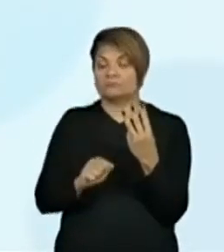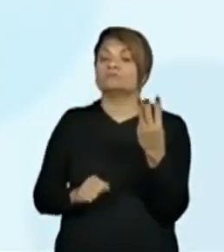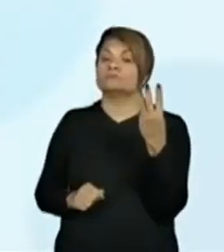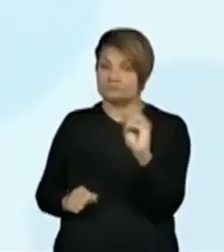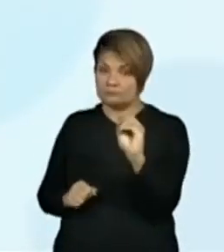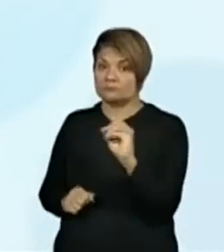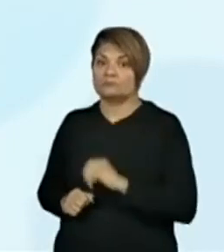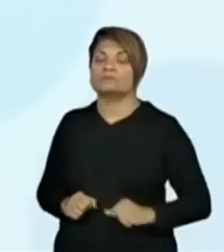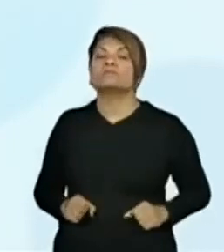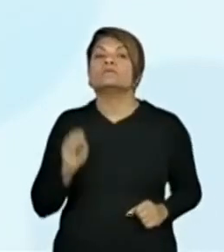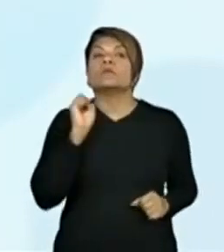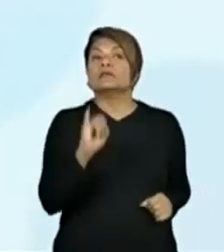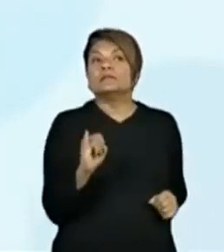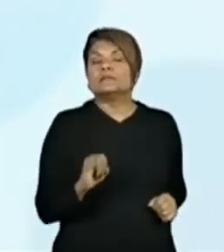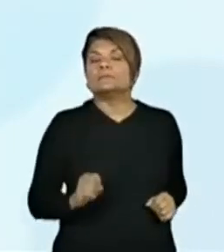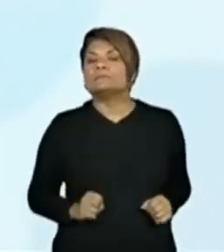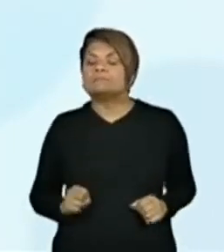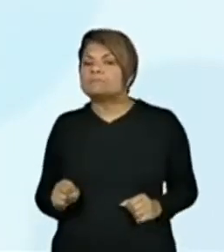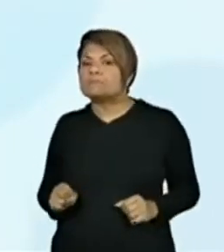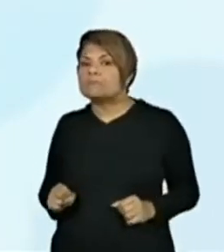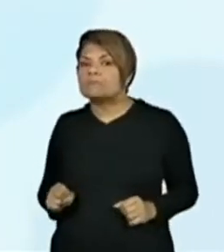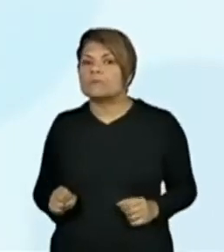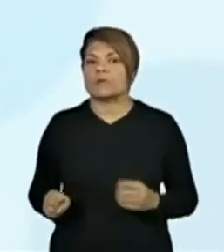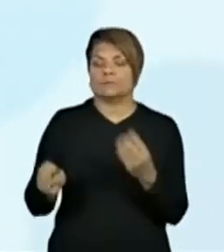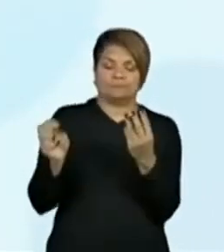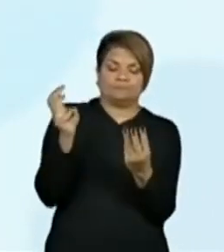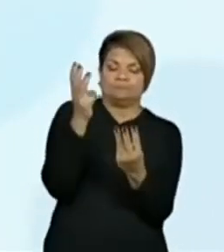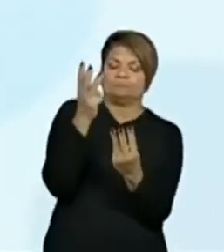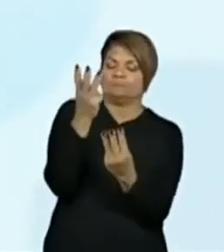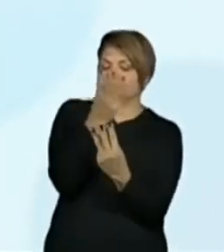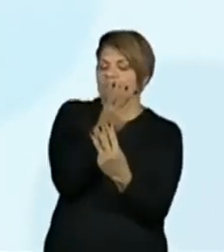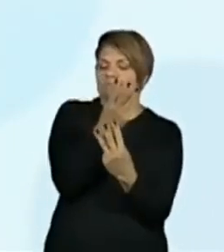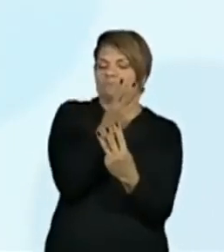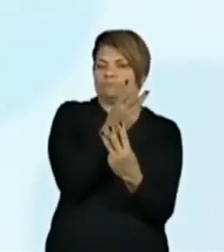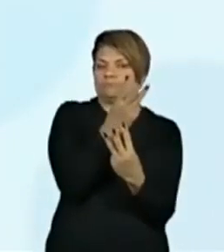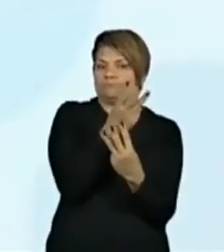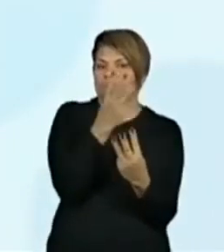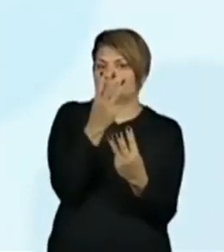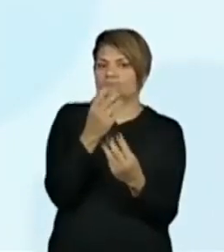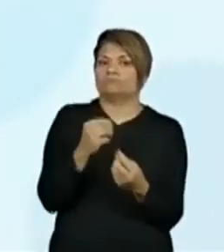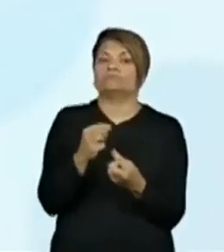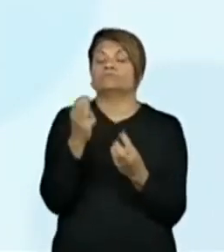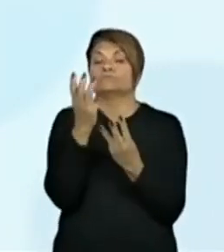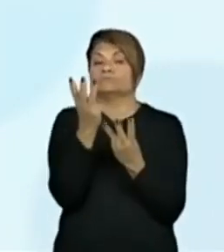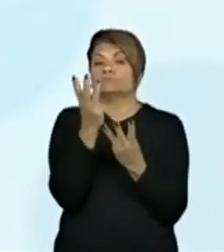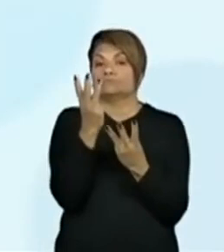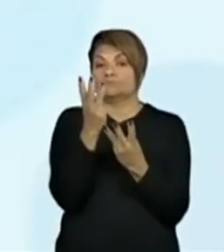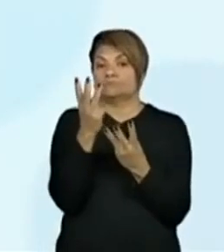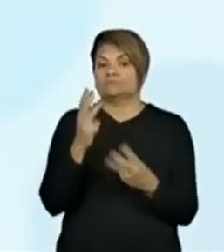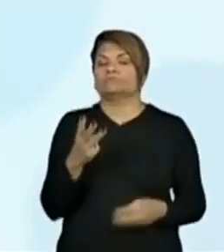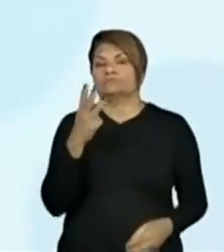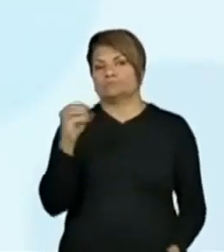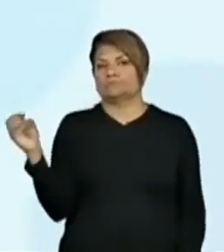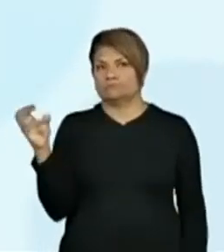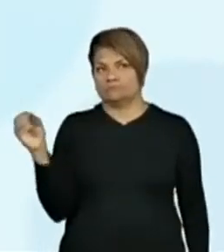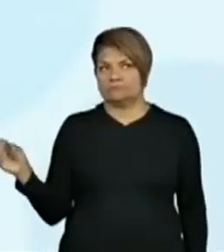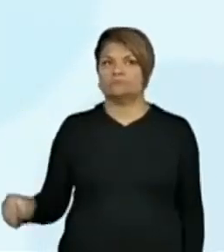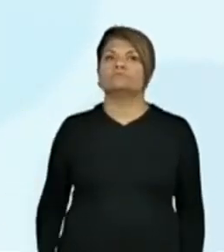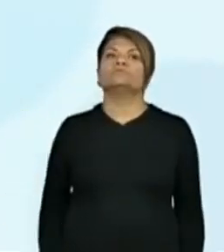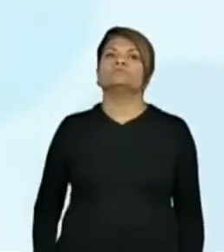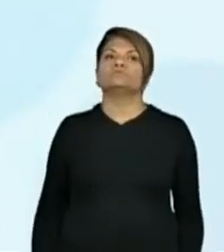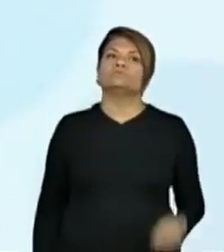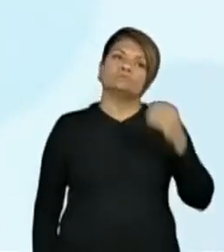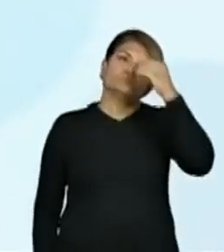colocar o 3 aqui no 342, quanto que o 3 vale? Três centenas, vai valer 300. 300.